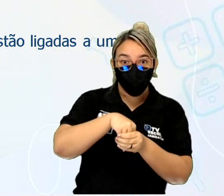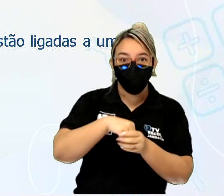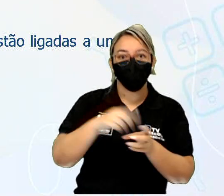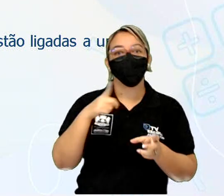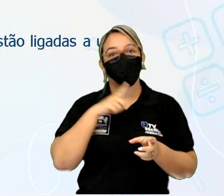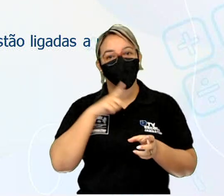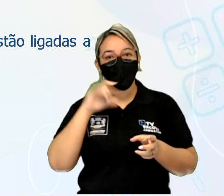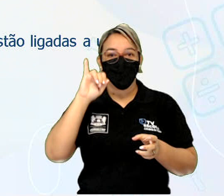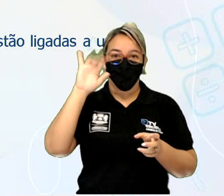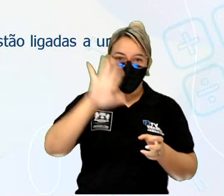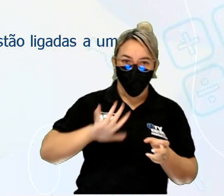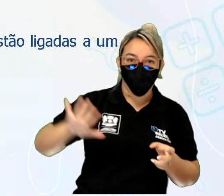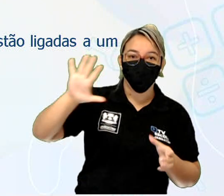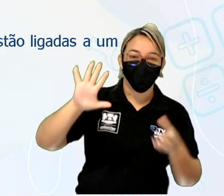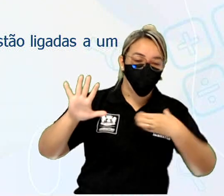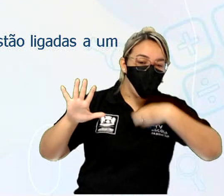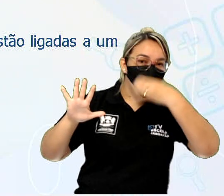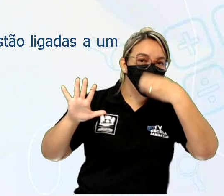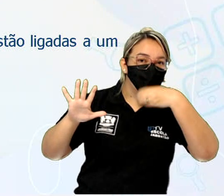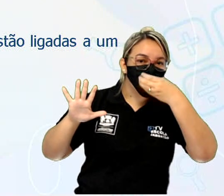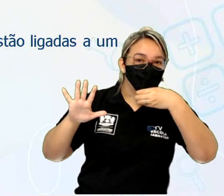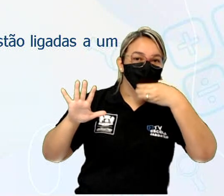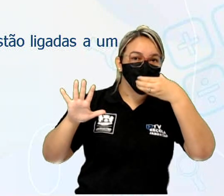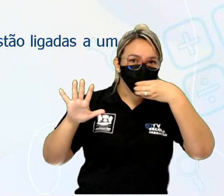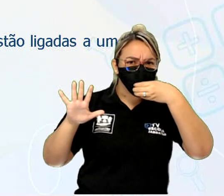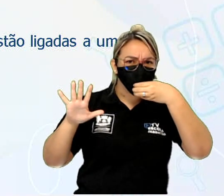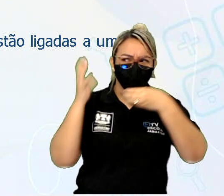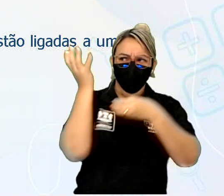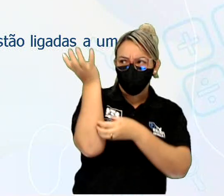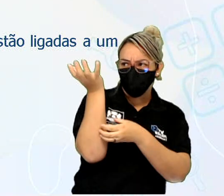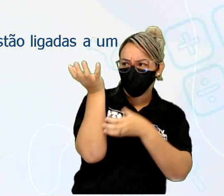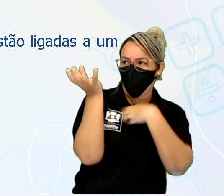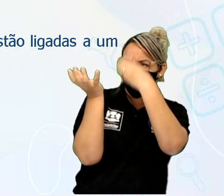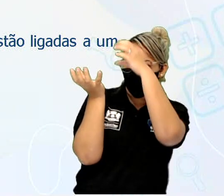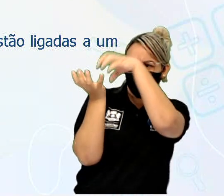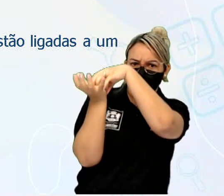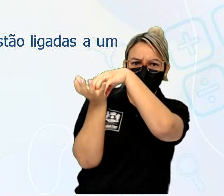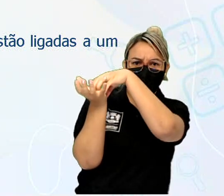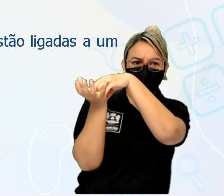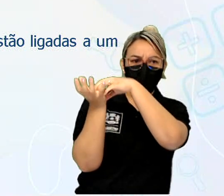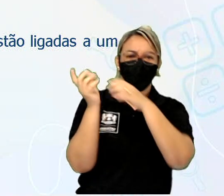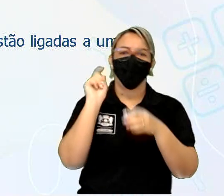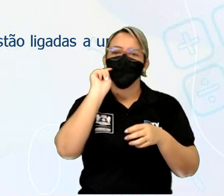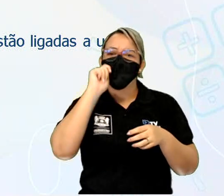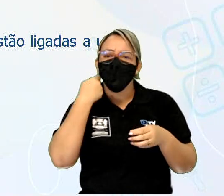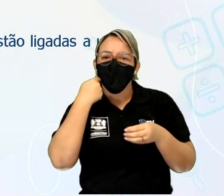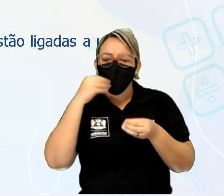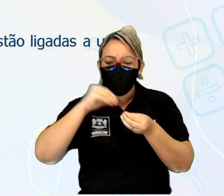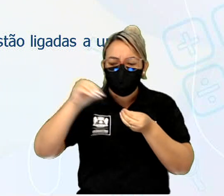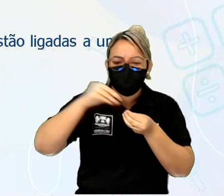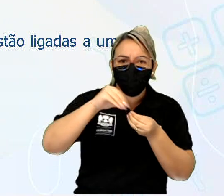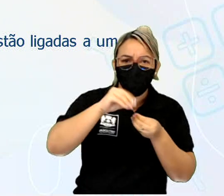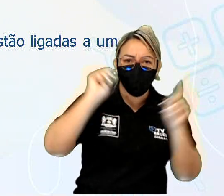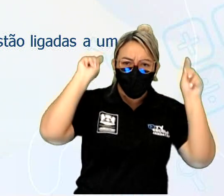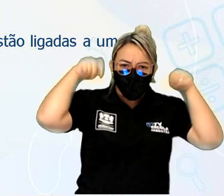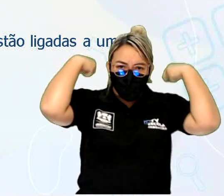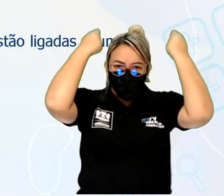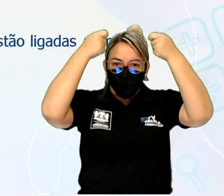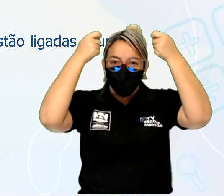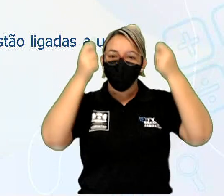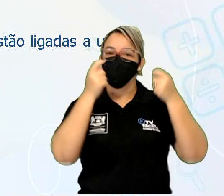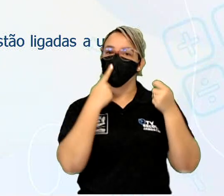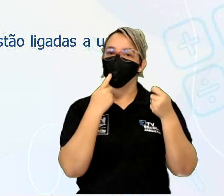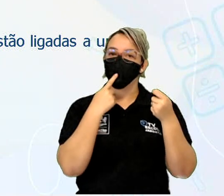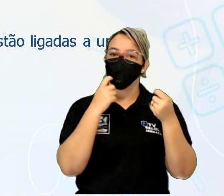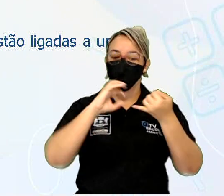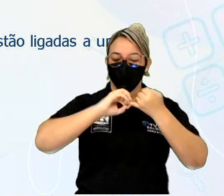imagem com uma maçã, sendo segurada por uma mão de uma bruxa, as migalhas de pão, capuz vermelhos e três feijões.